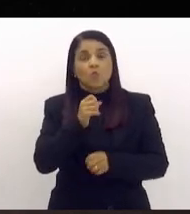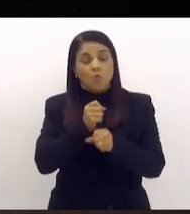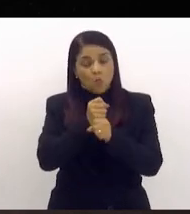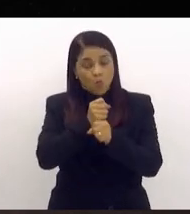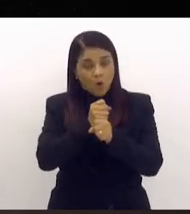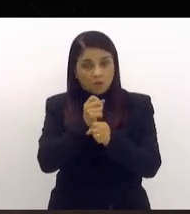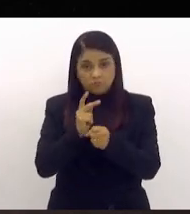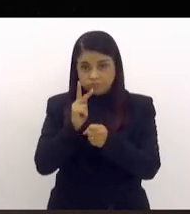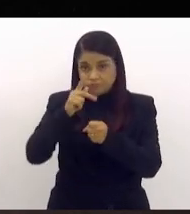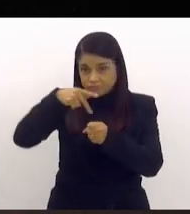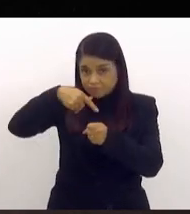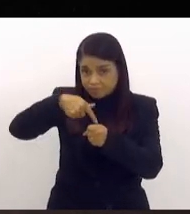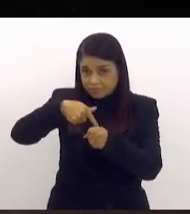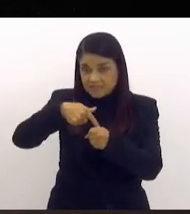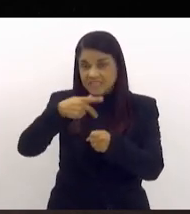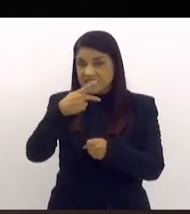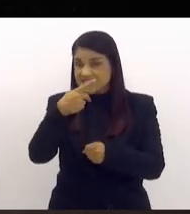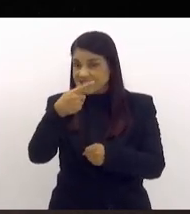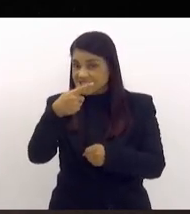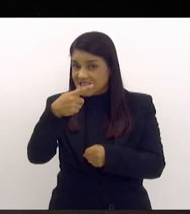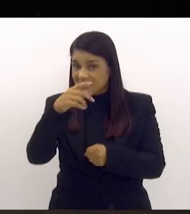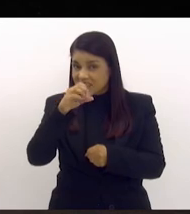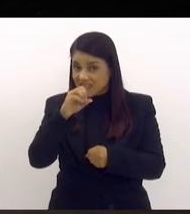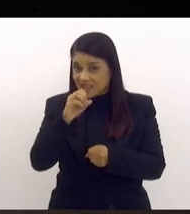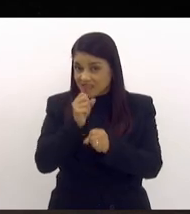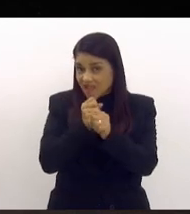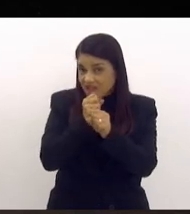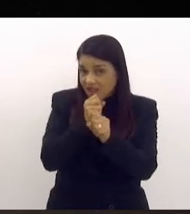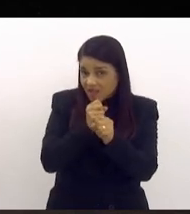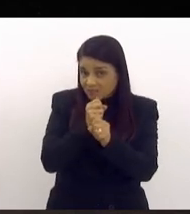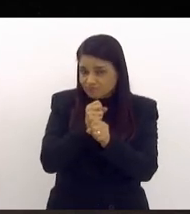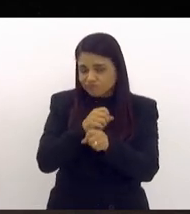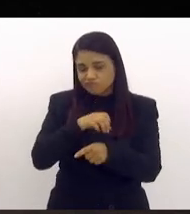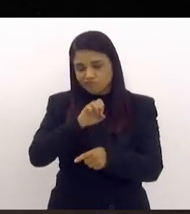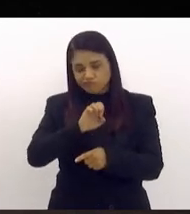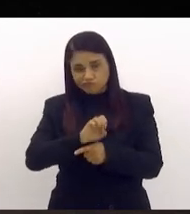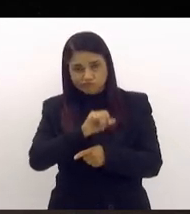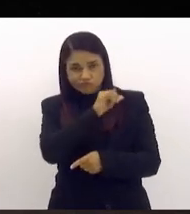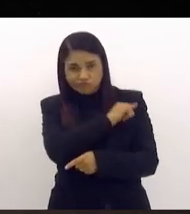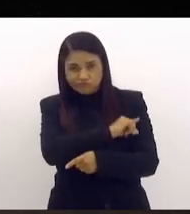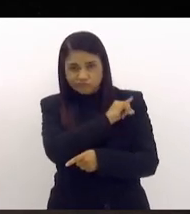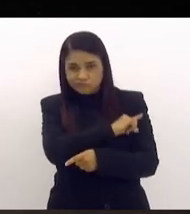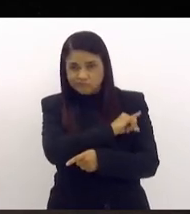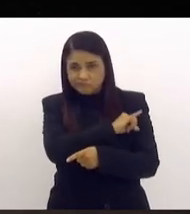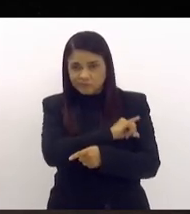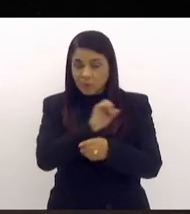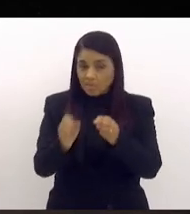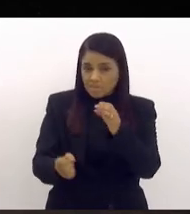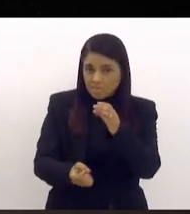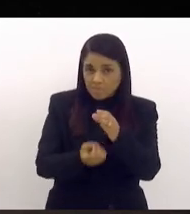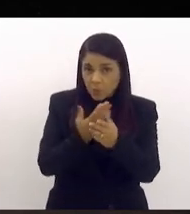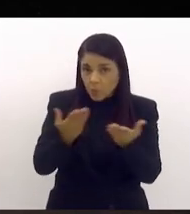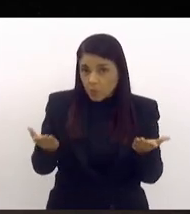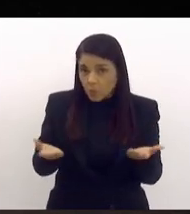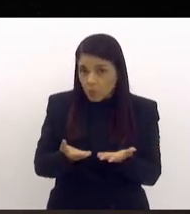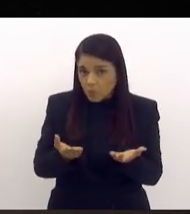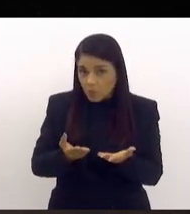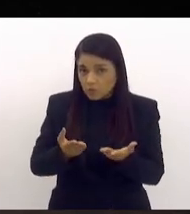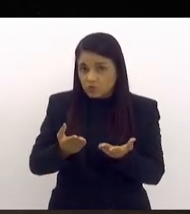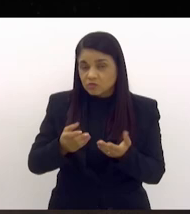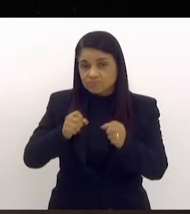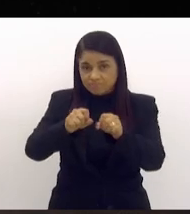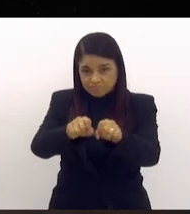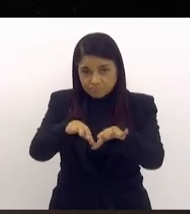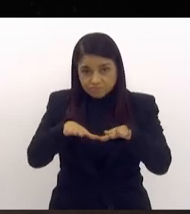Petrobras faz 70 anos o Estado do Rio de Janeiro vai lançar no dia de hoje a nossa frente